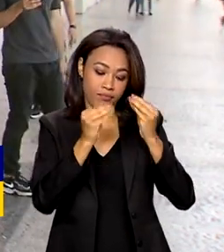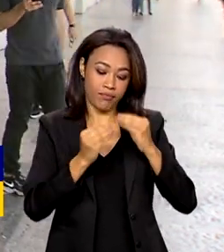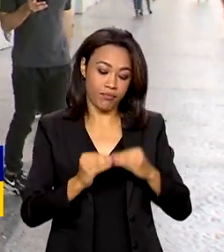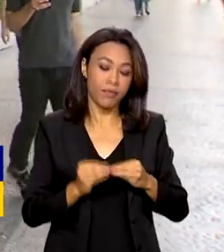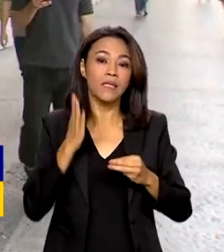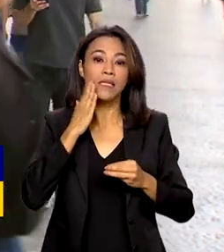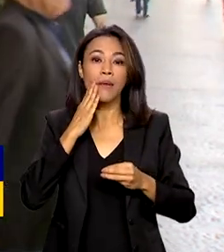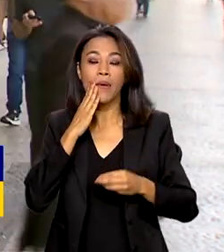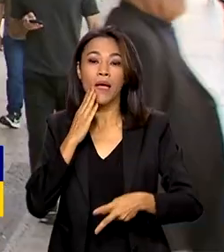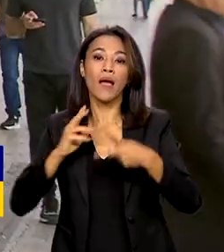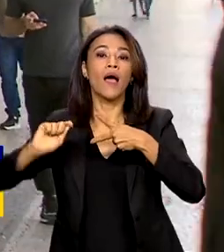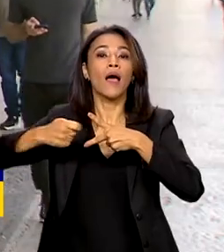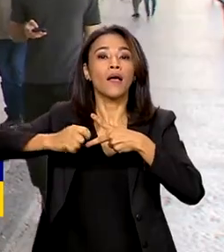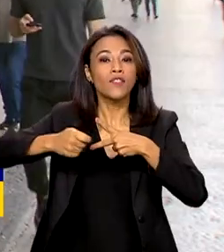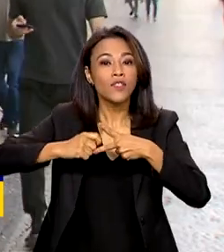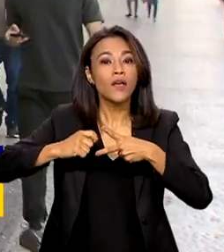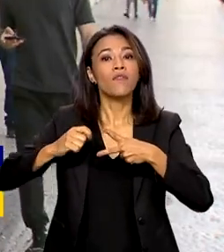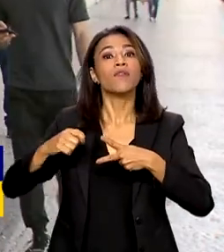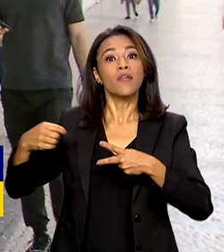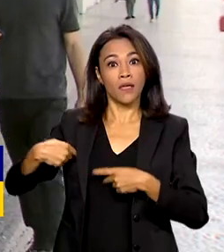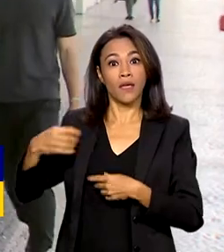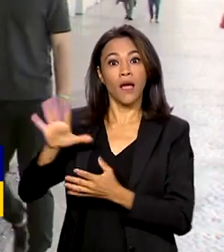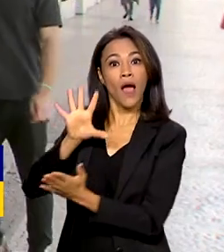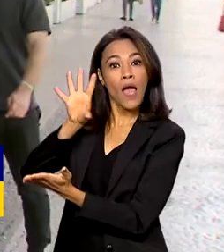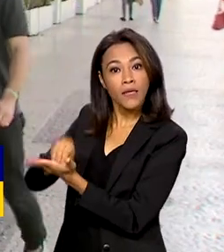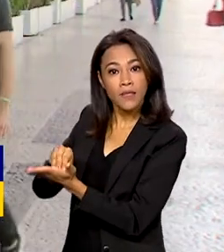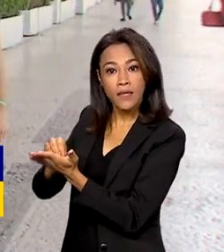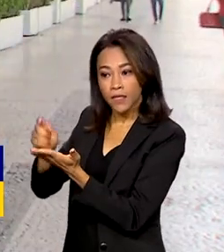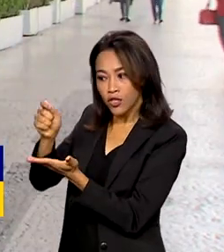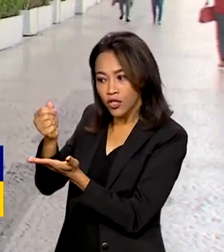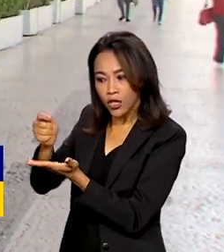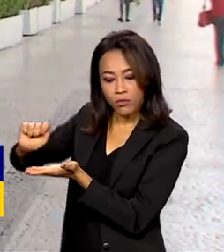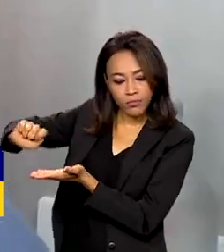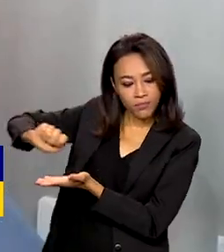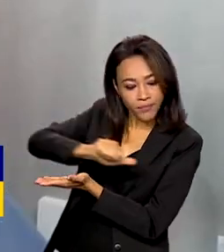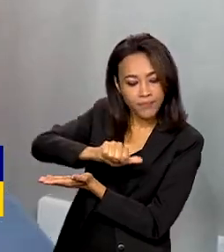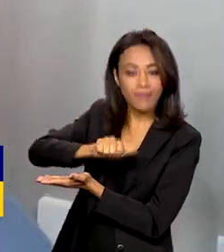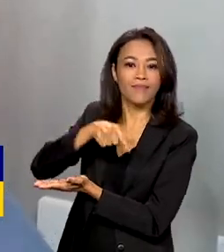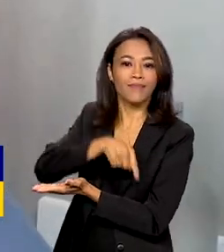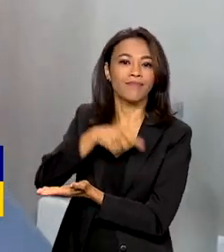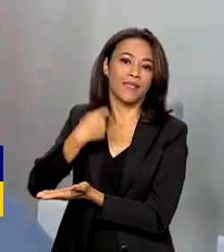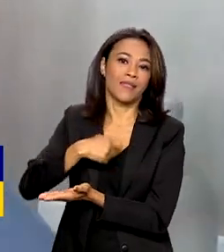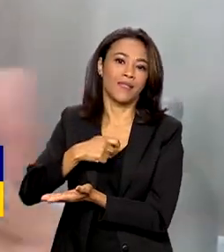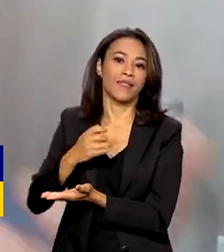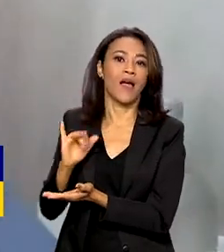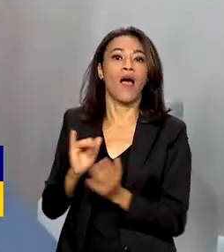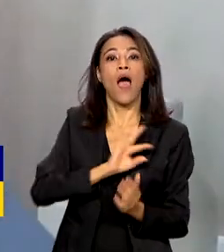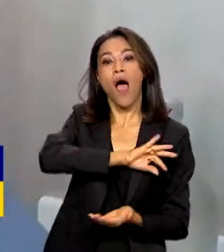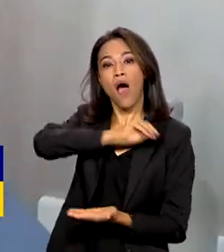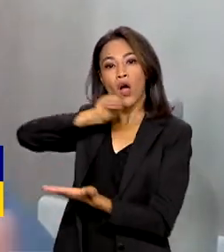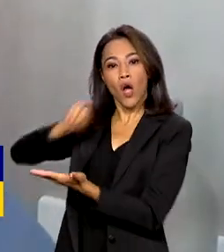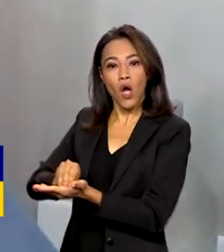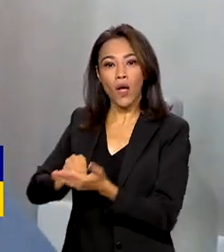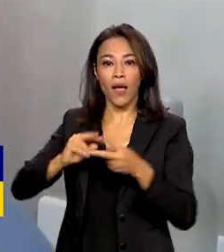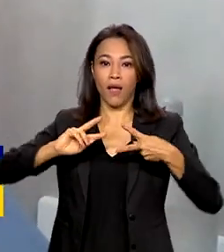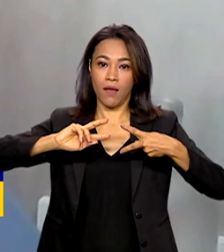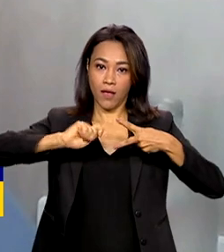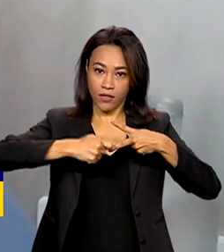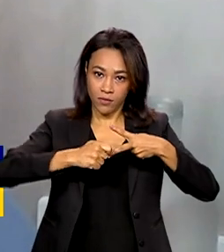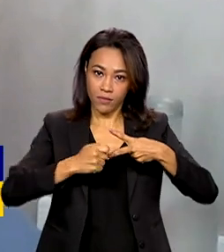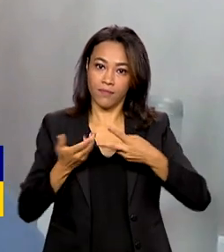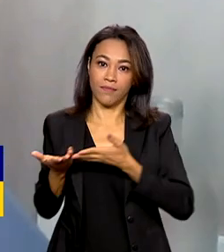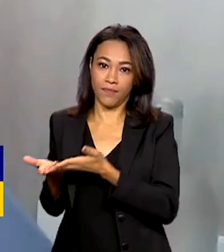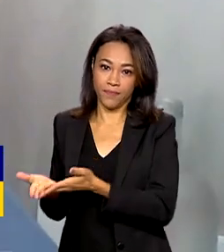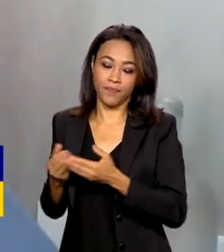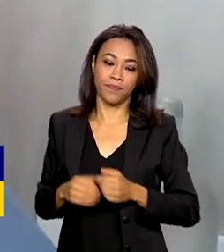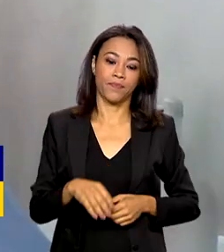PIX, para onde a receita deve enviar o dinheiro a ser devolvido. Essas pessoas não vão passar na frente daquelas